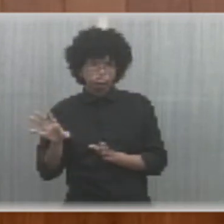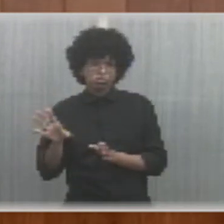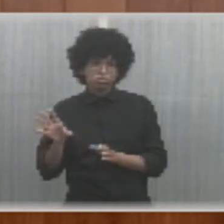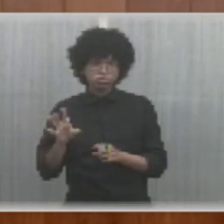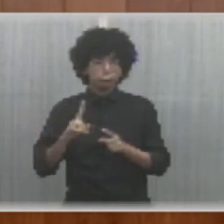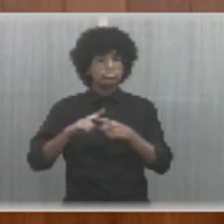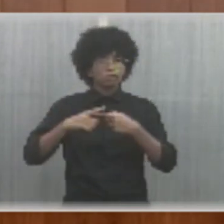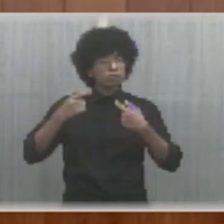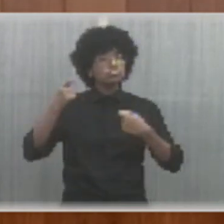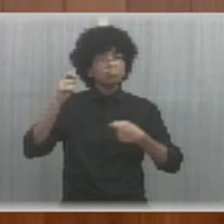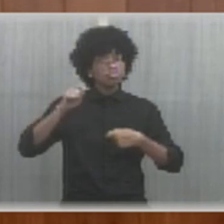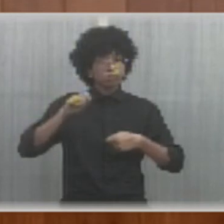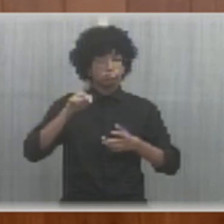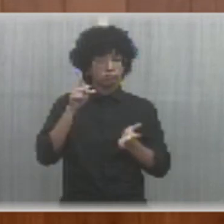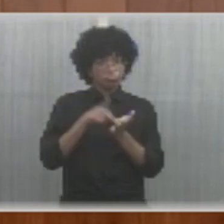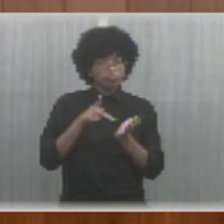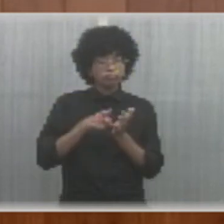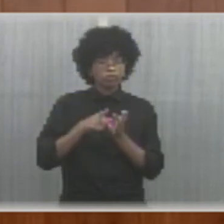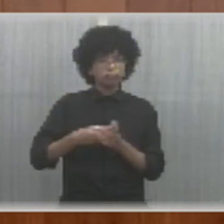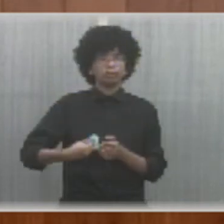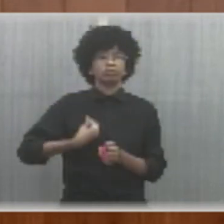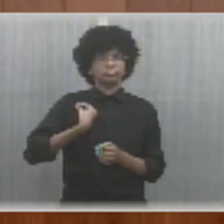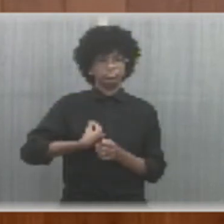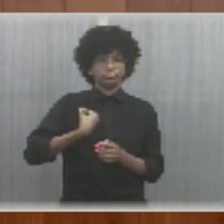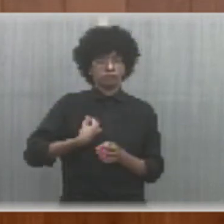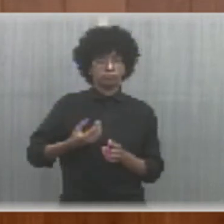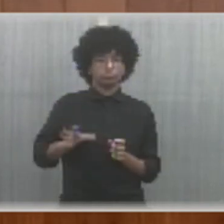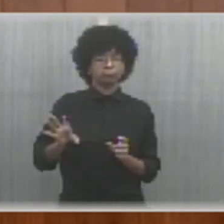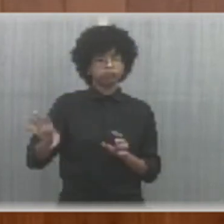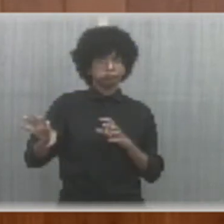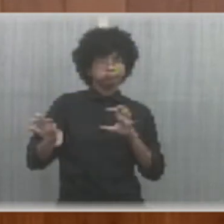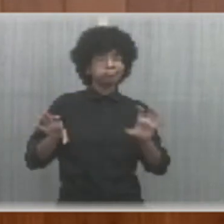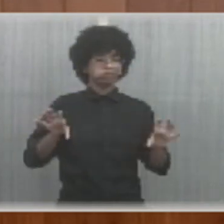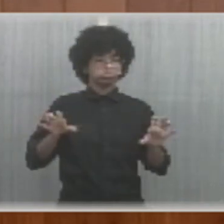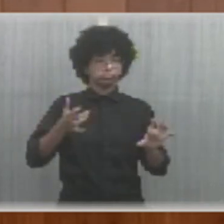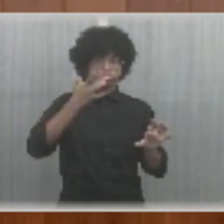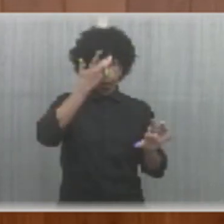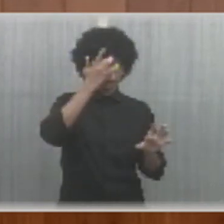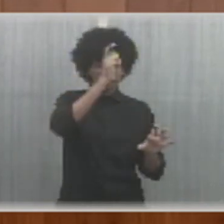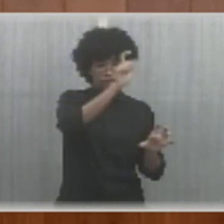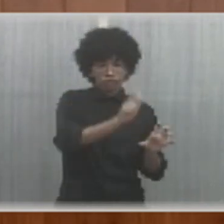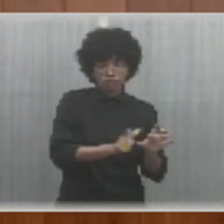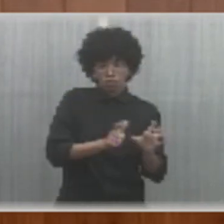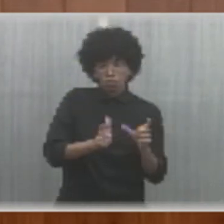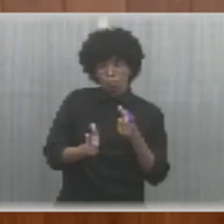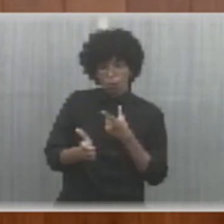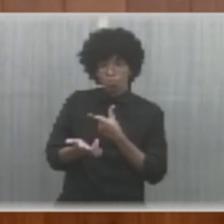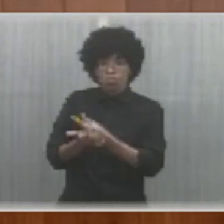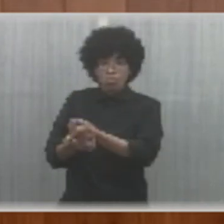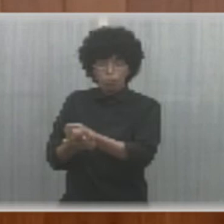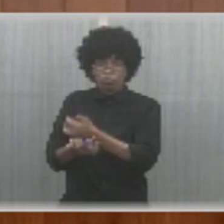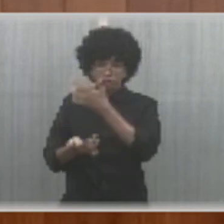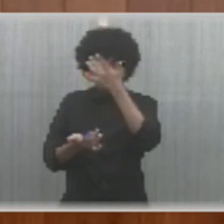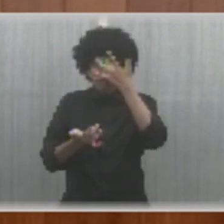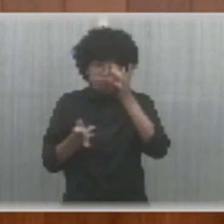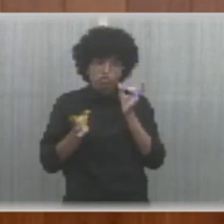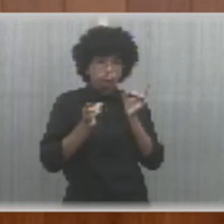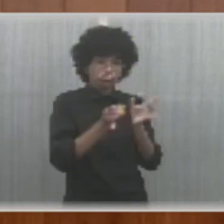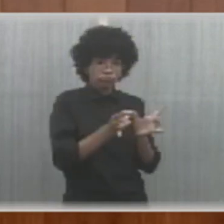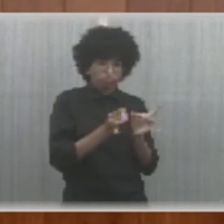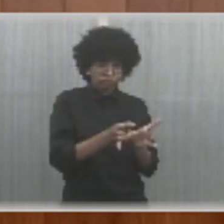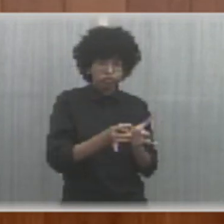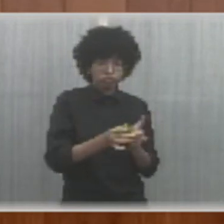corruptor. Não existe corrupção unilateral. Se houve corrupção por parte da empresa,